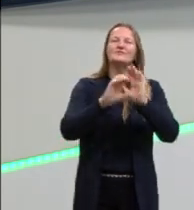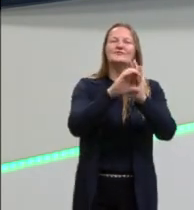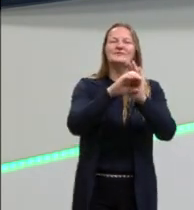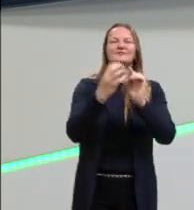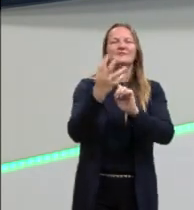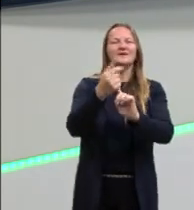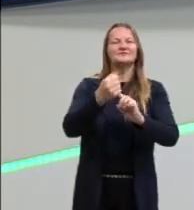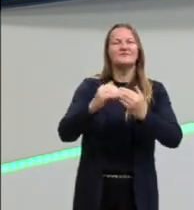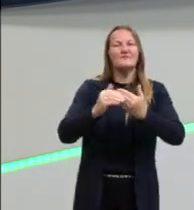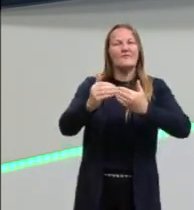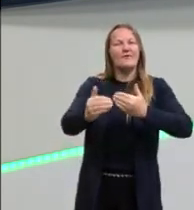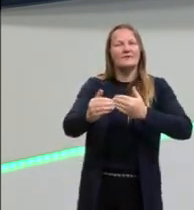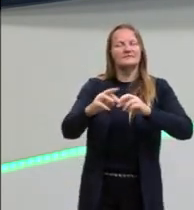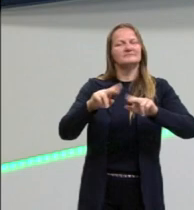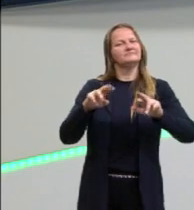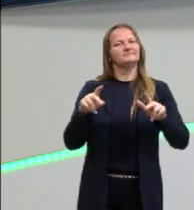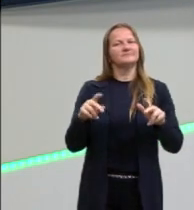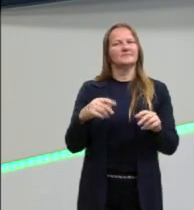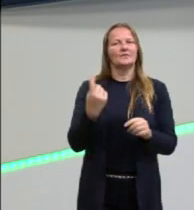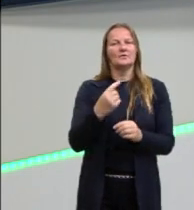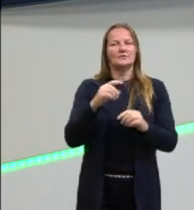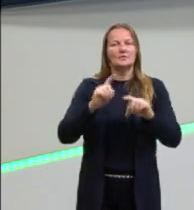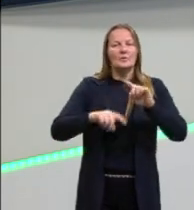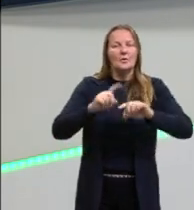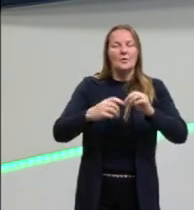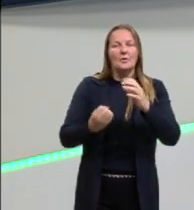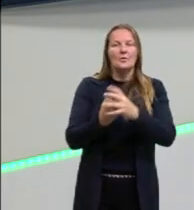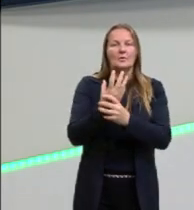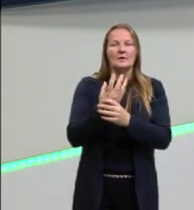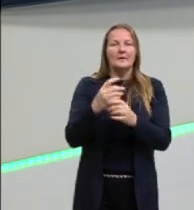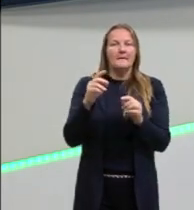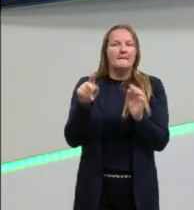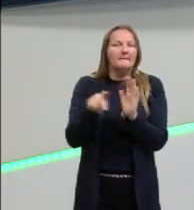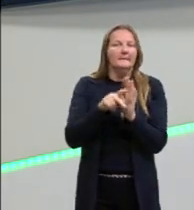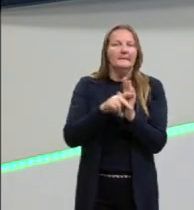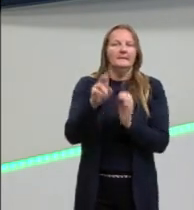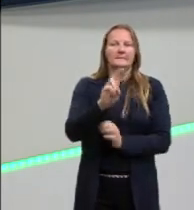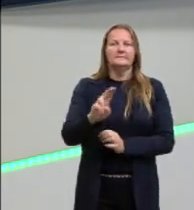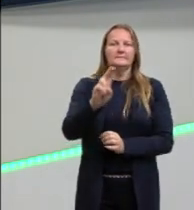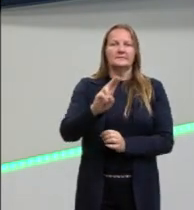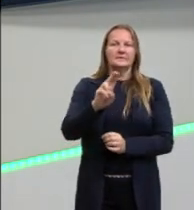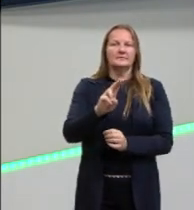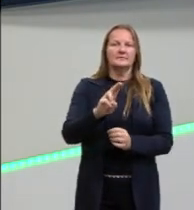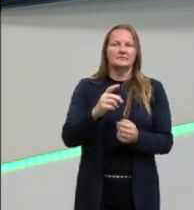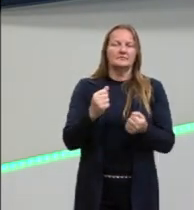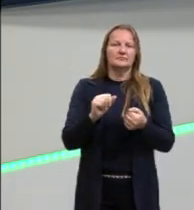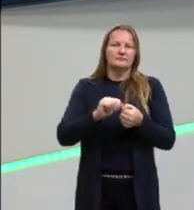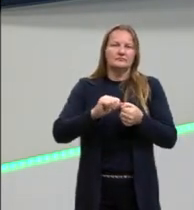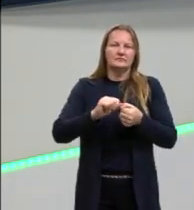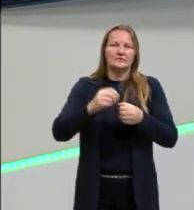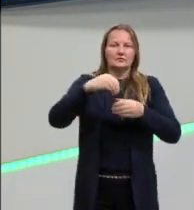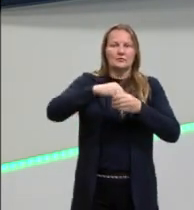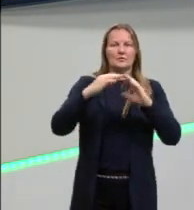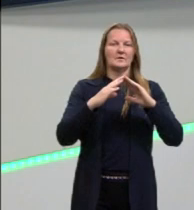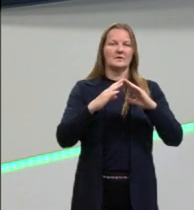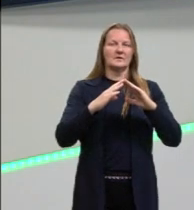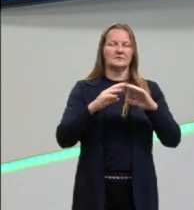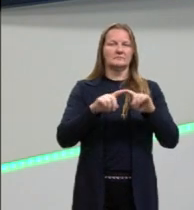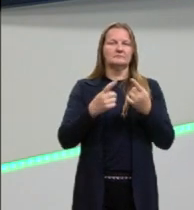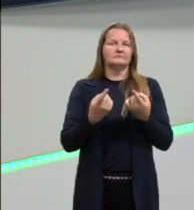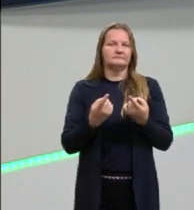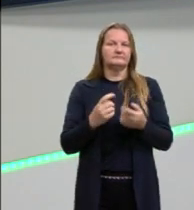arte. Nós, quando construímos um objeto artístico, ele não necessariamente tem uma utilidade dentro da nossa casa, né?